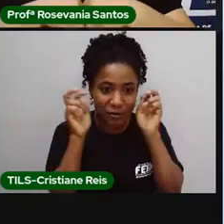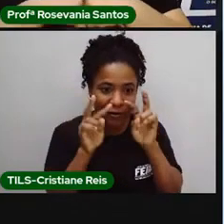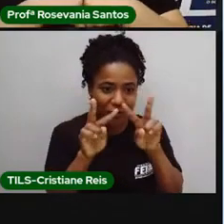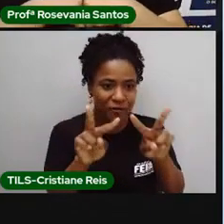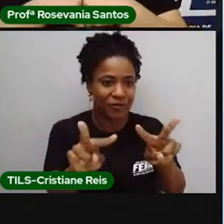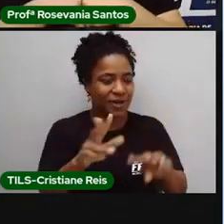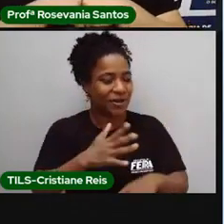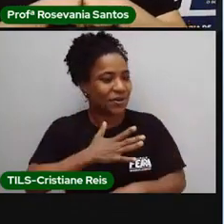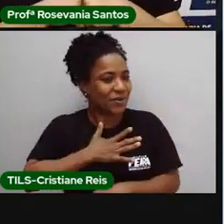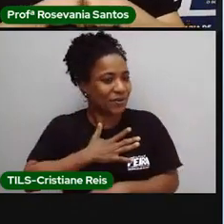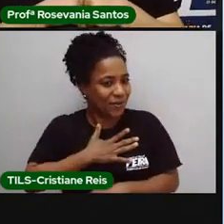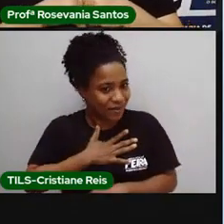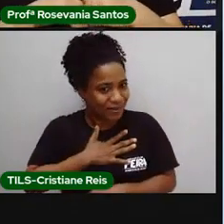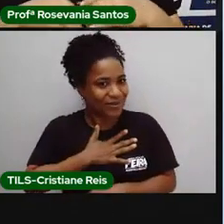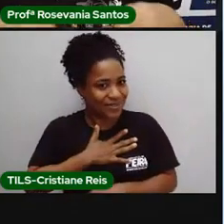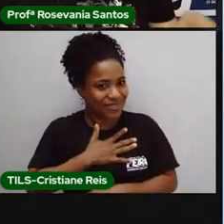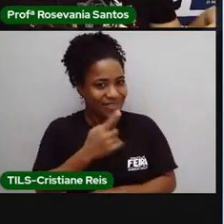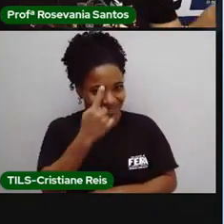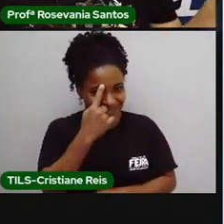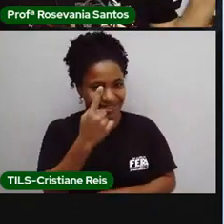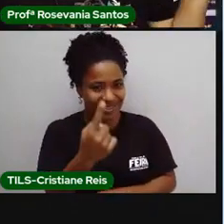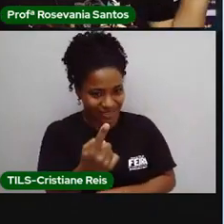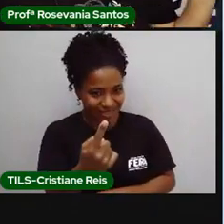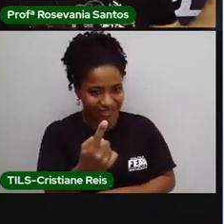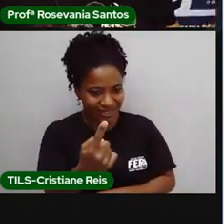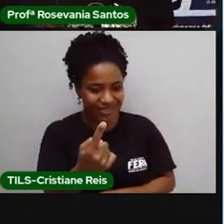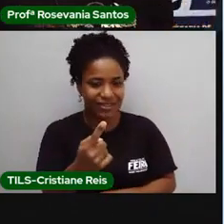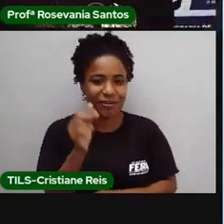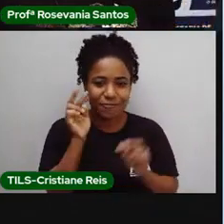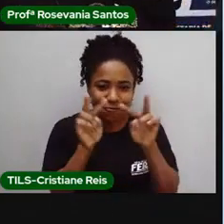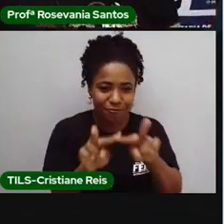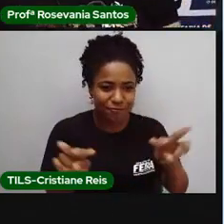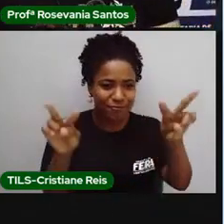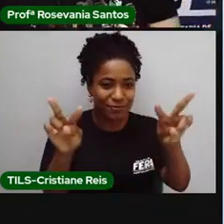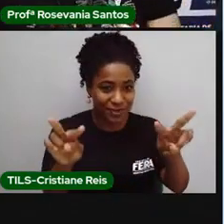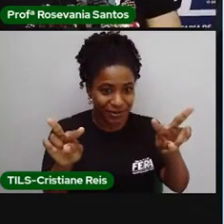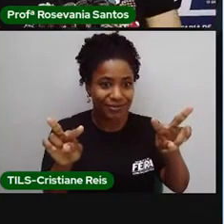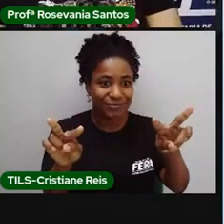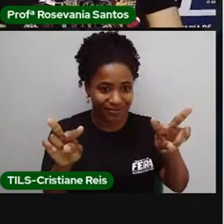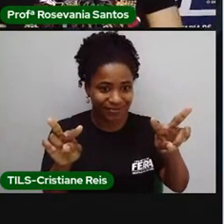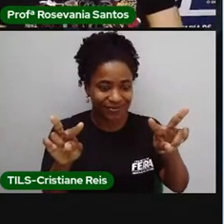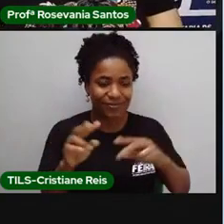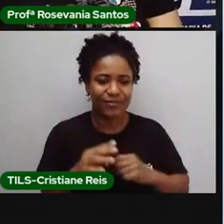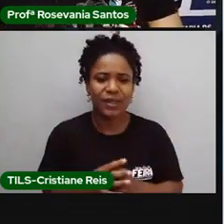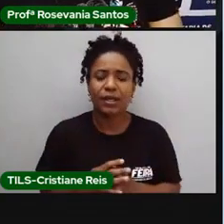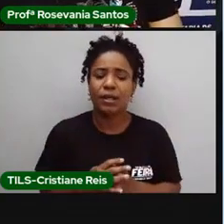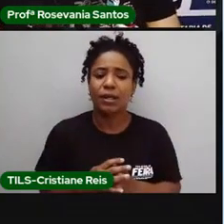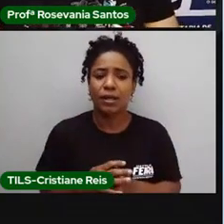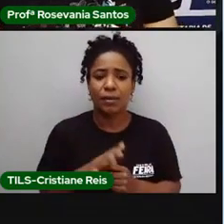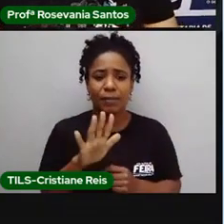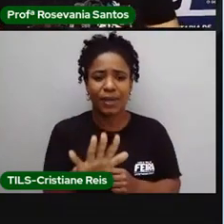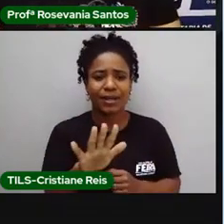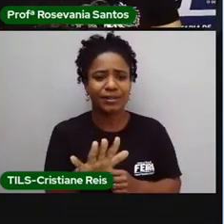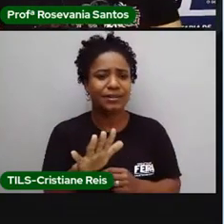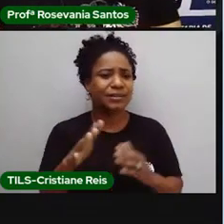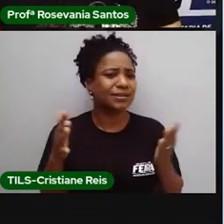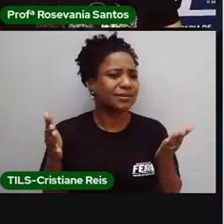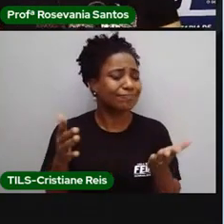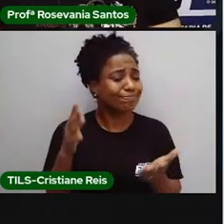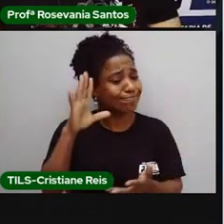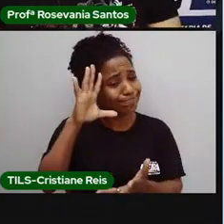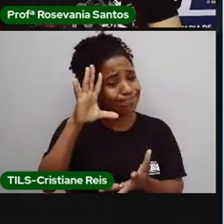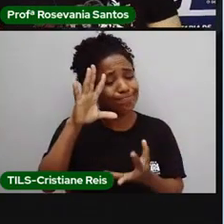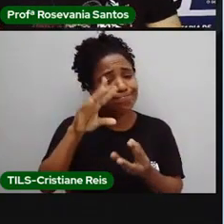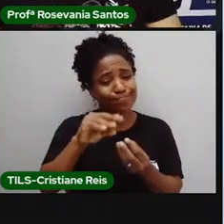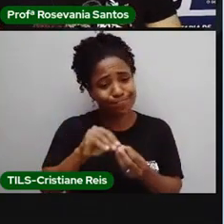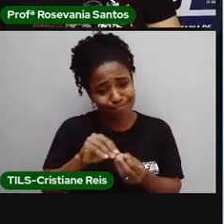locais bem, digamos assim, fáceis de você sentir uma paz ali, observando. Mas, nós temos que entender